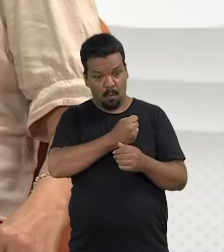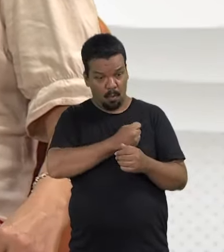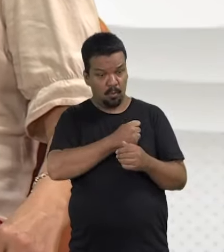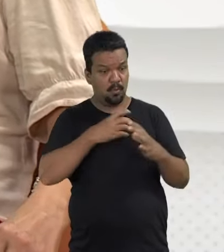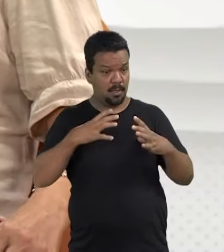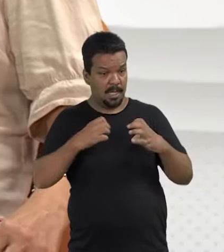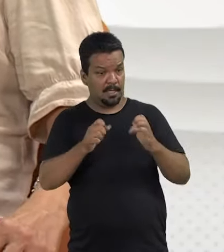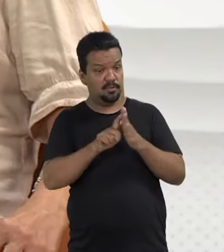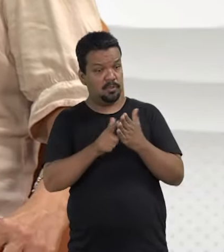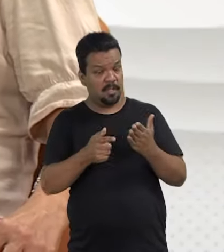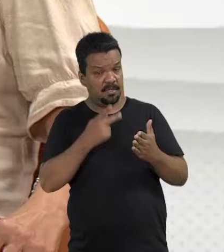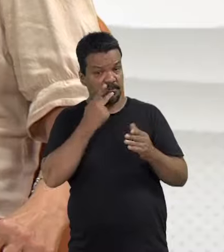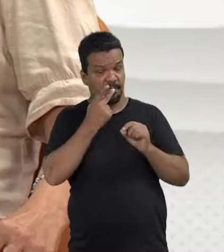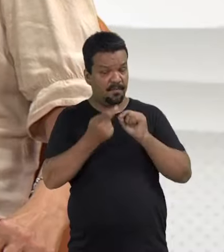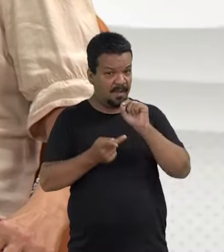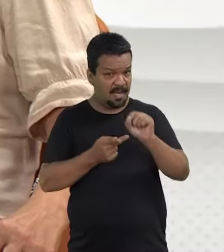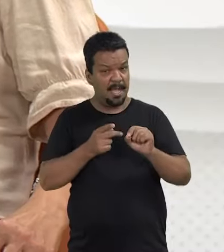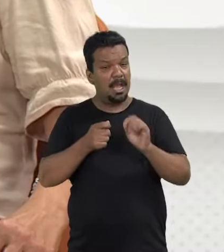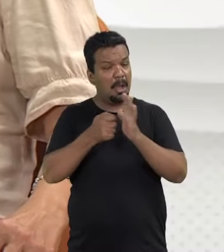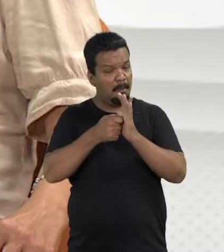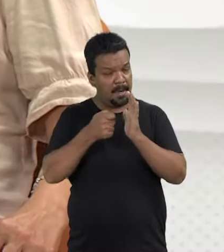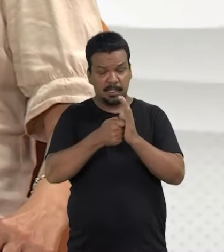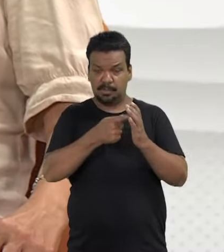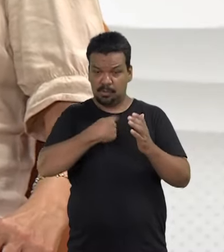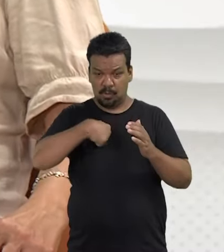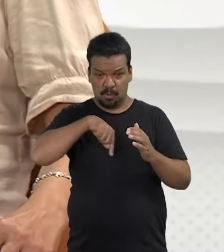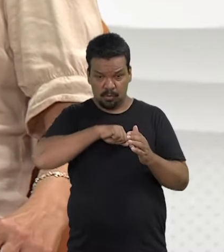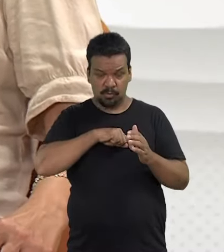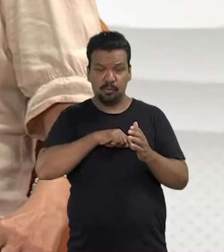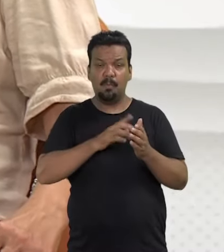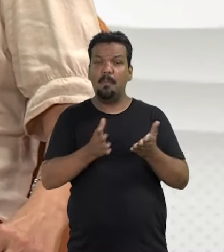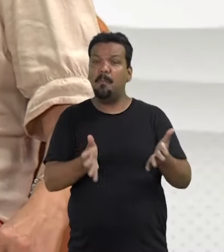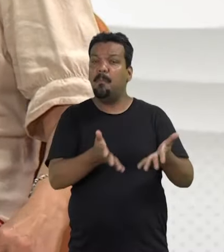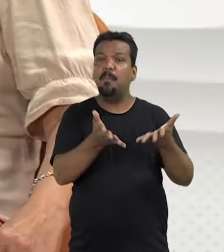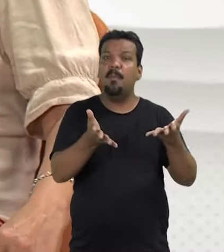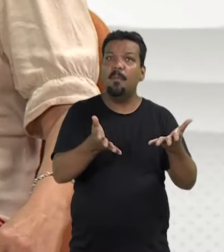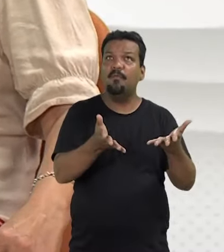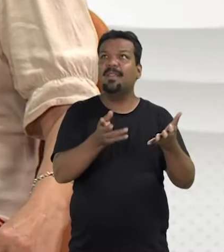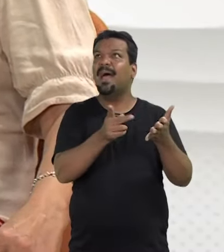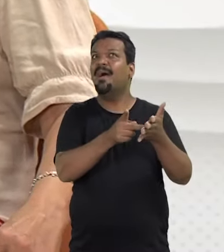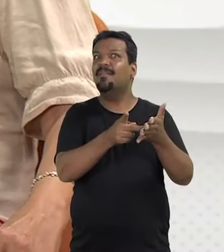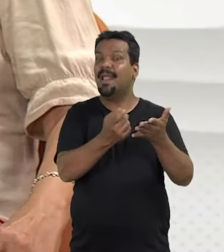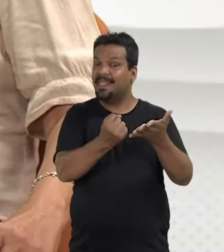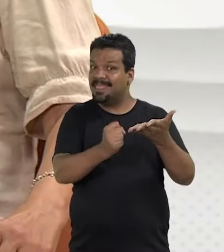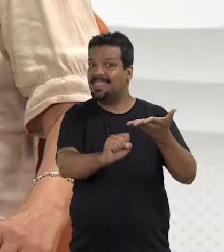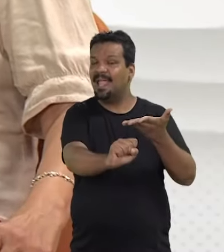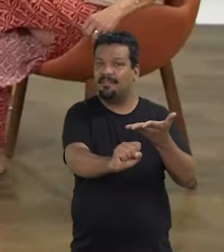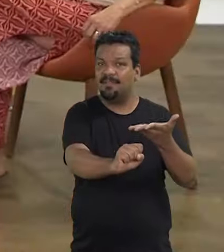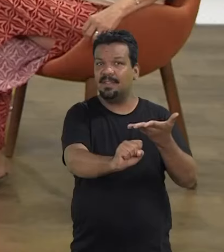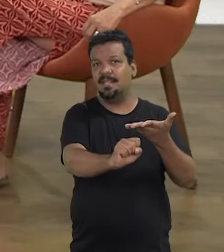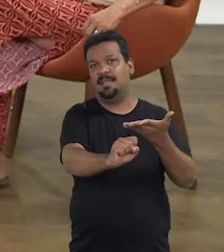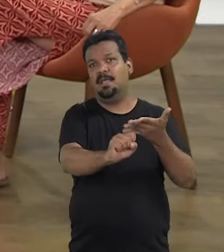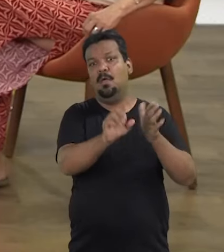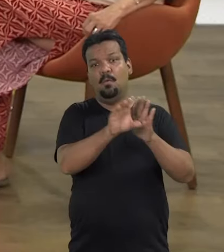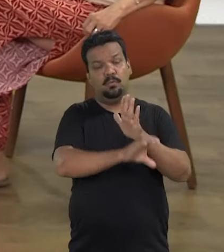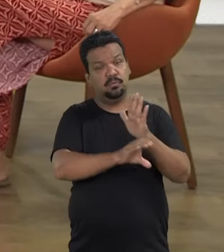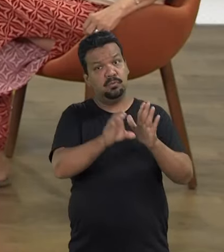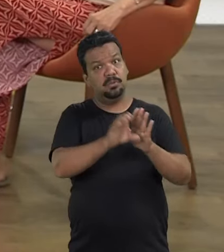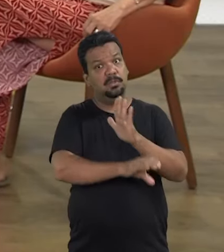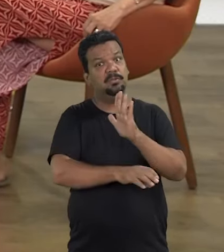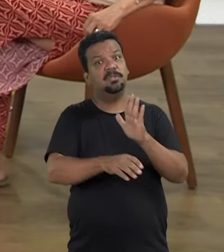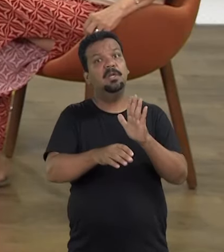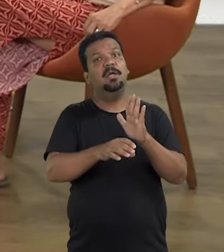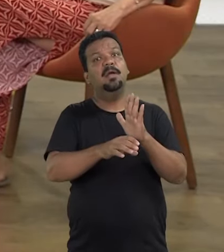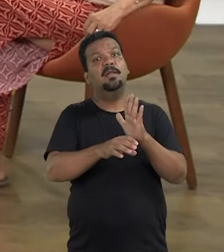que o Código de Ética dos Jornalistas diz que é dever nosso promover, na verdade, defender os